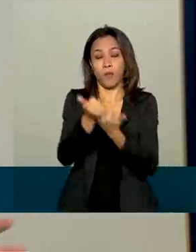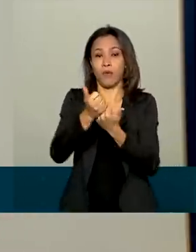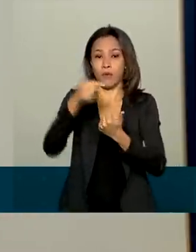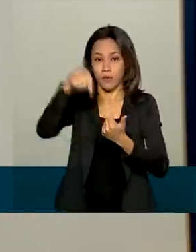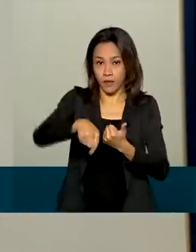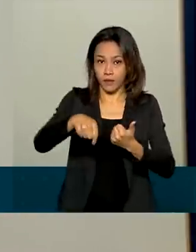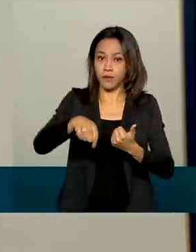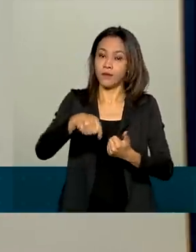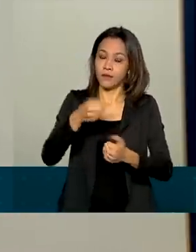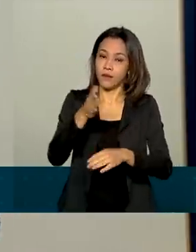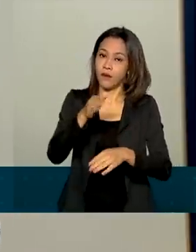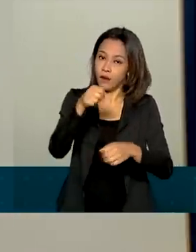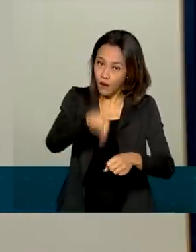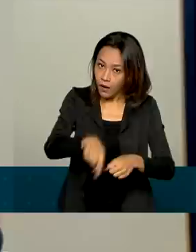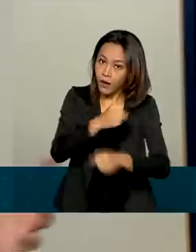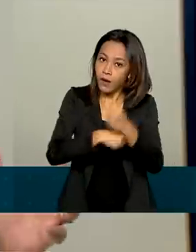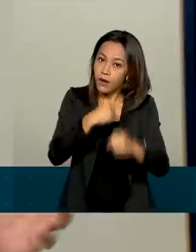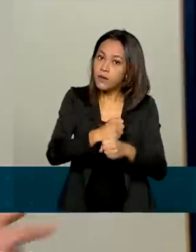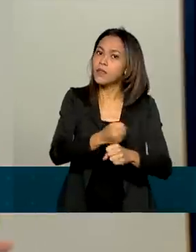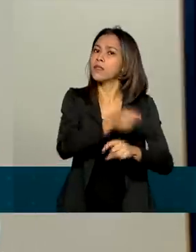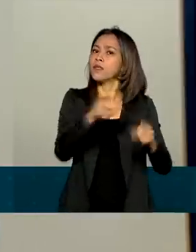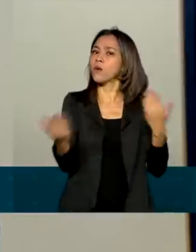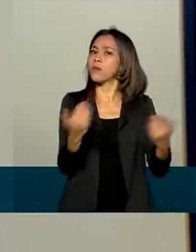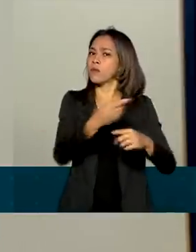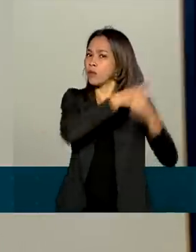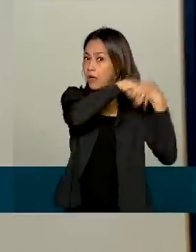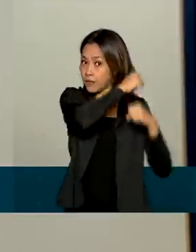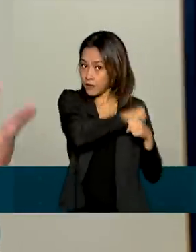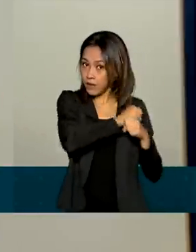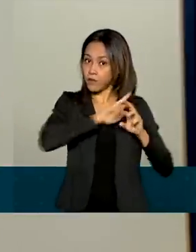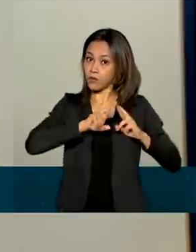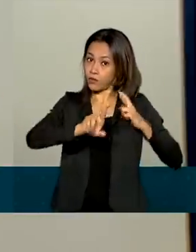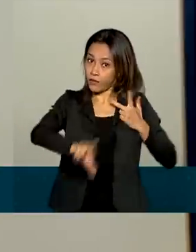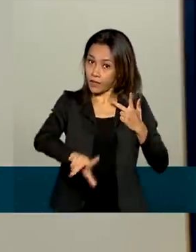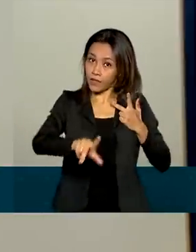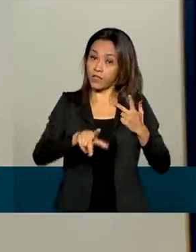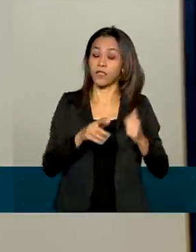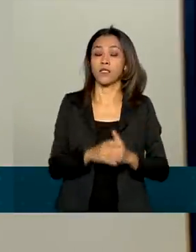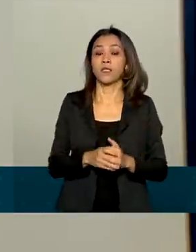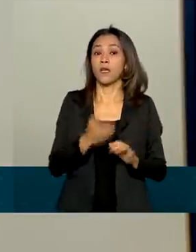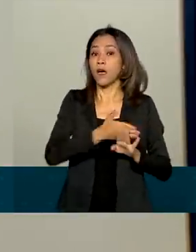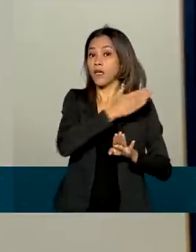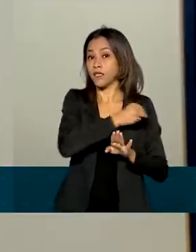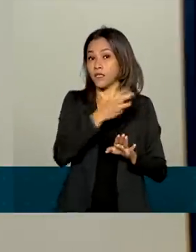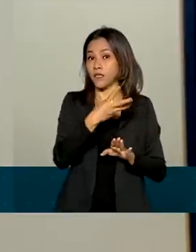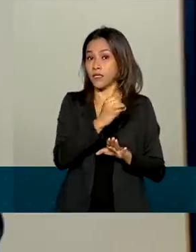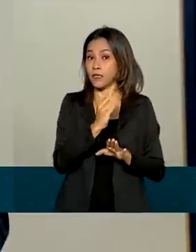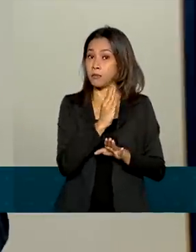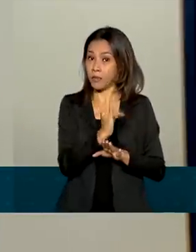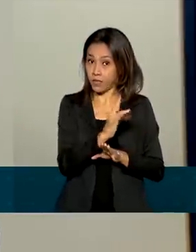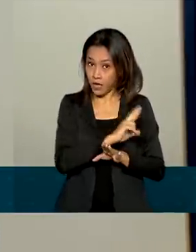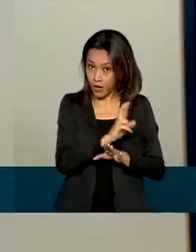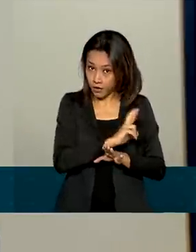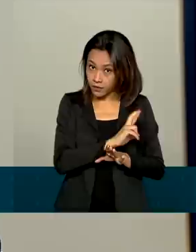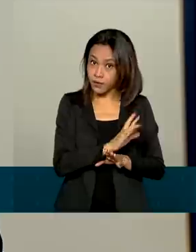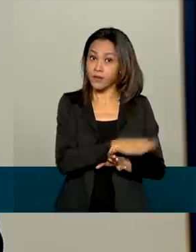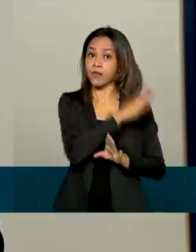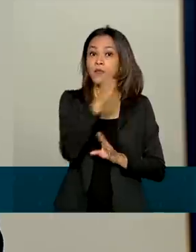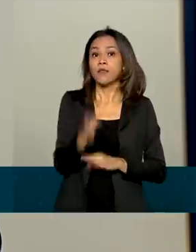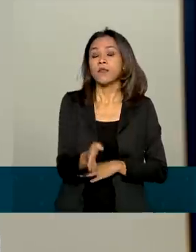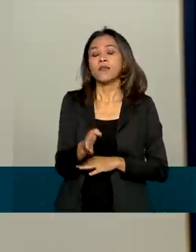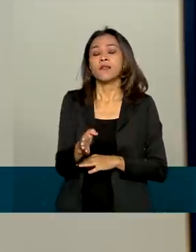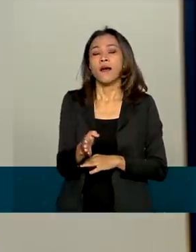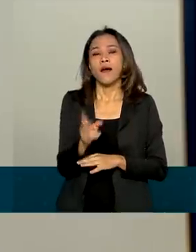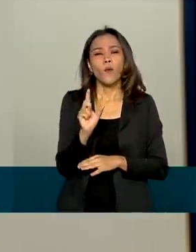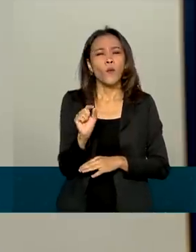beneficiou em torno de 68 milhões de pessoas e tinha um orçamento grande lá de quase 300 bilhões de reais. De qualquer forma,